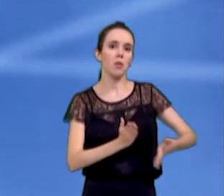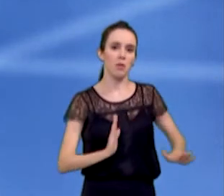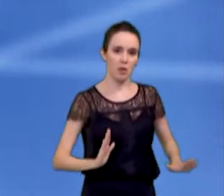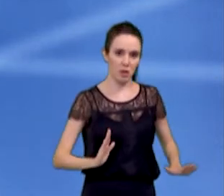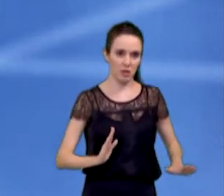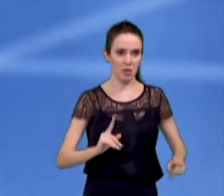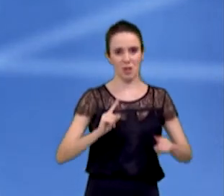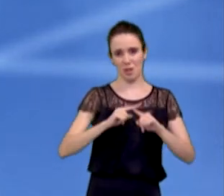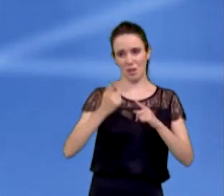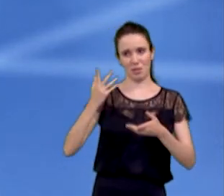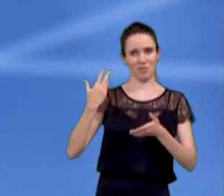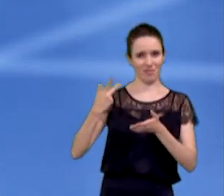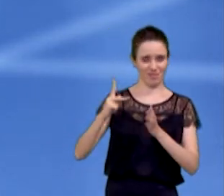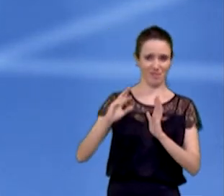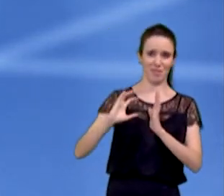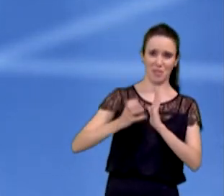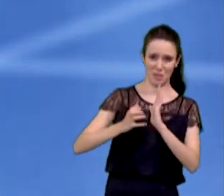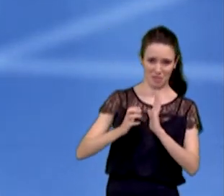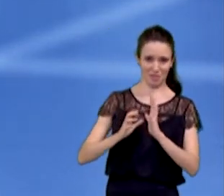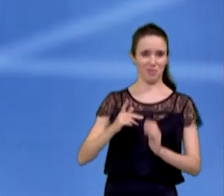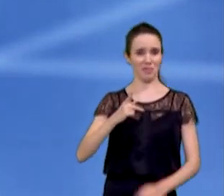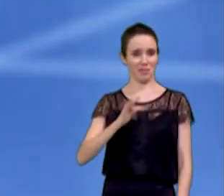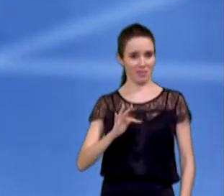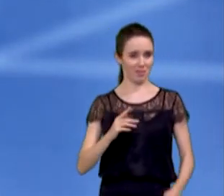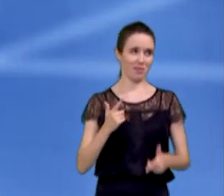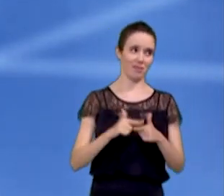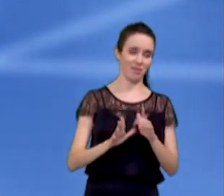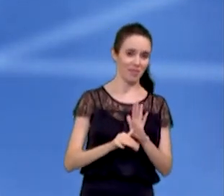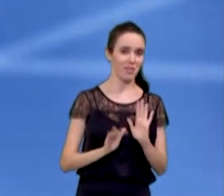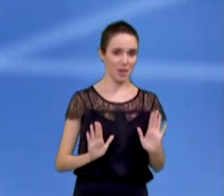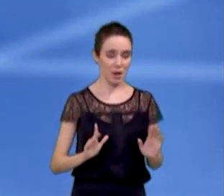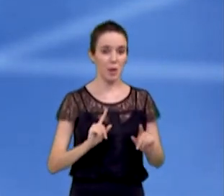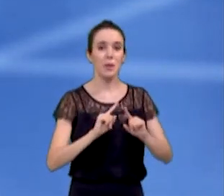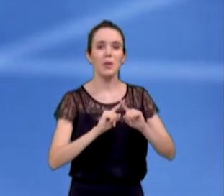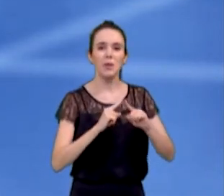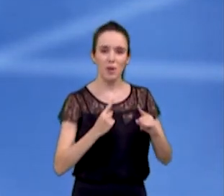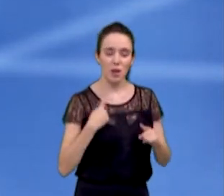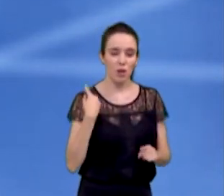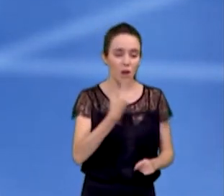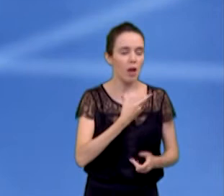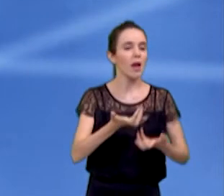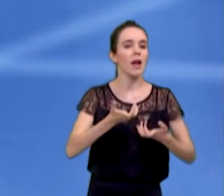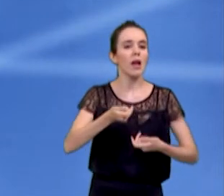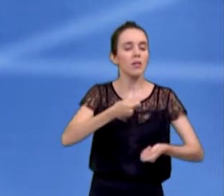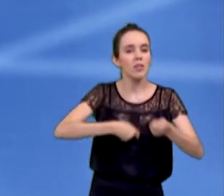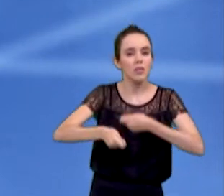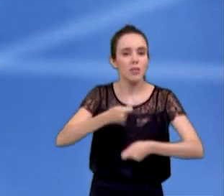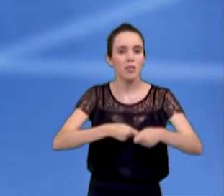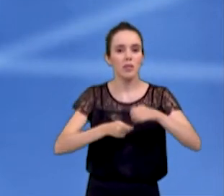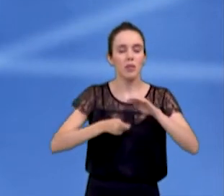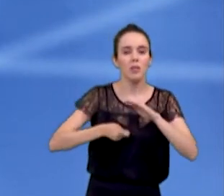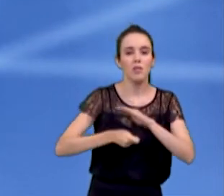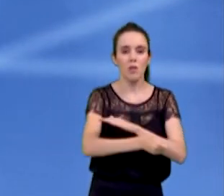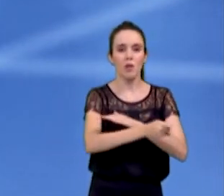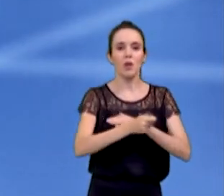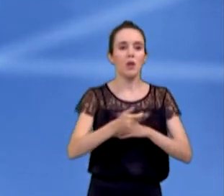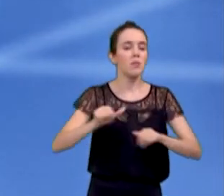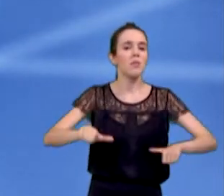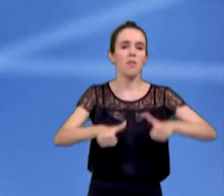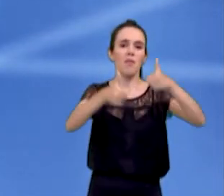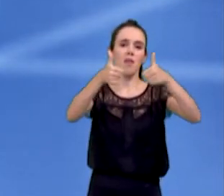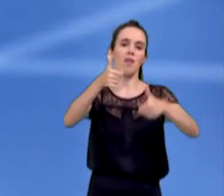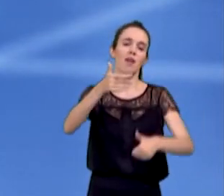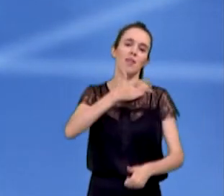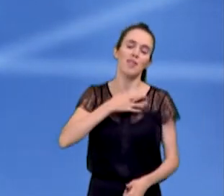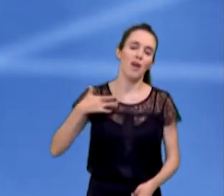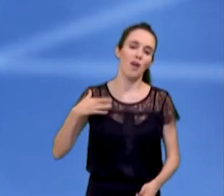aliado do PT, nós vamos buscar recursos, porque assim nós iremos aumentar a qualidade de vida das pessoas de